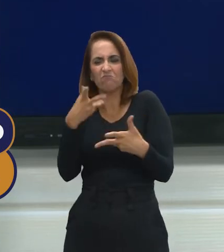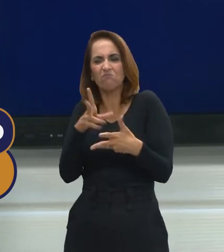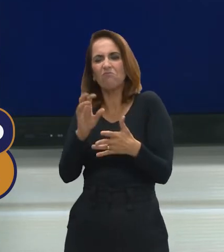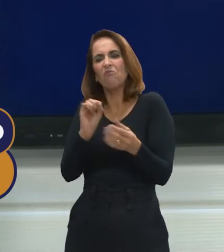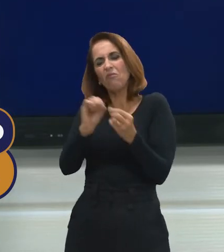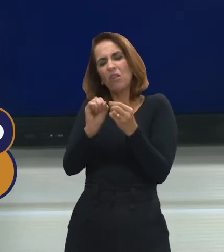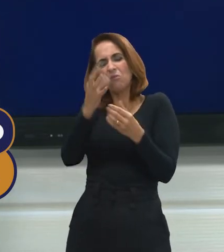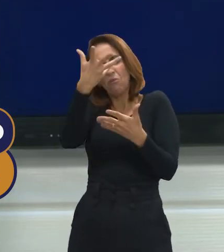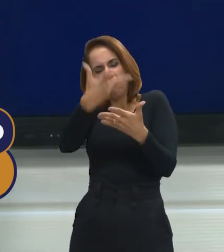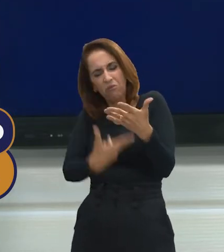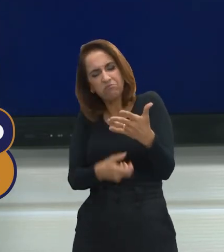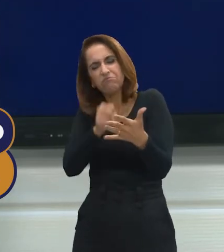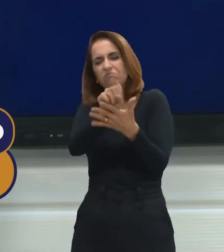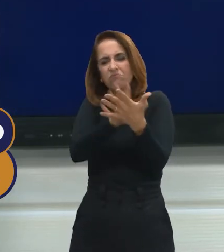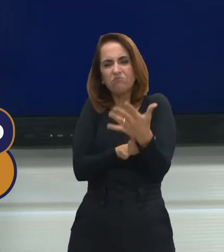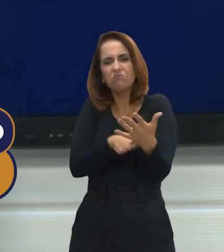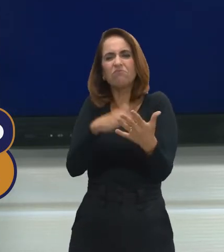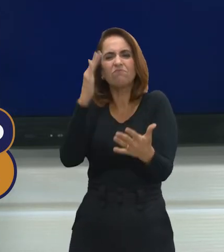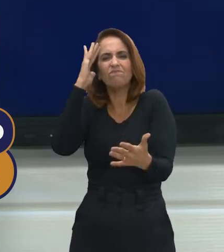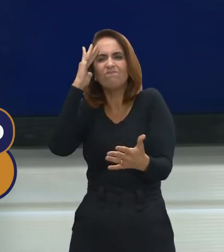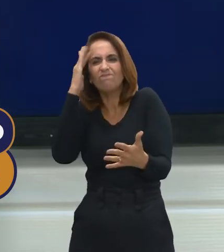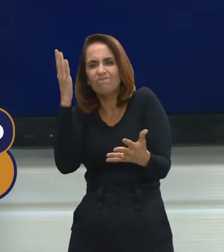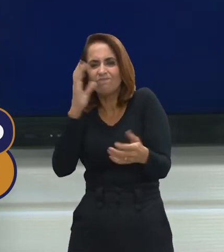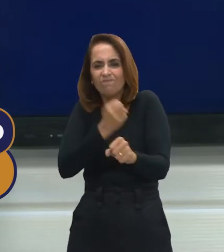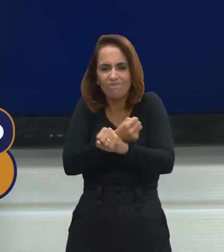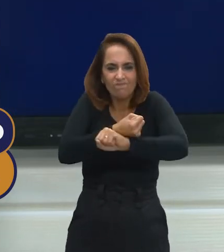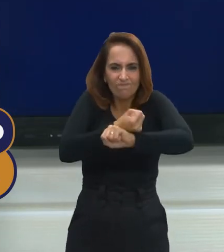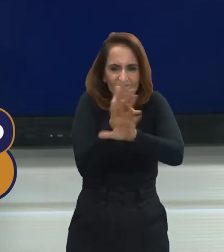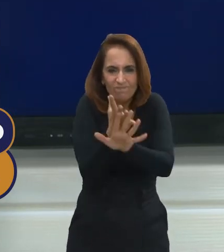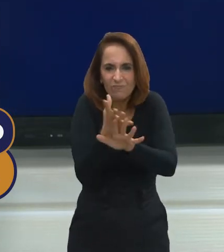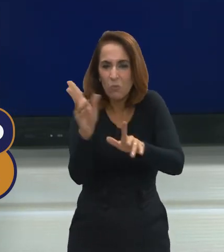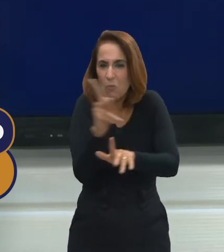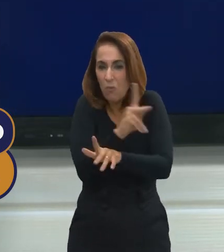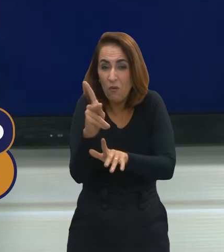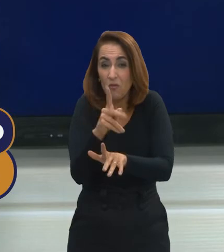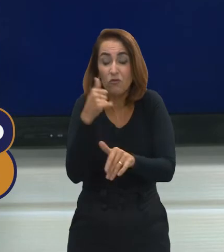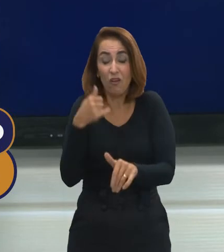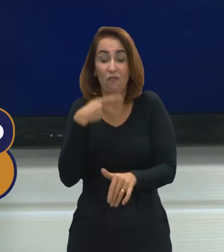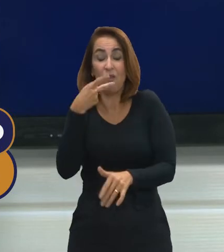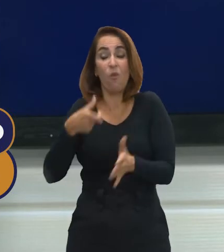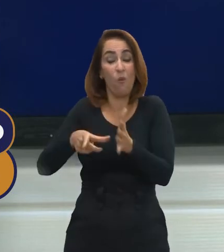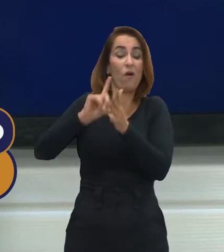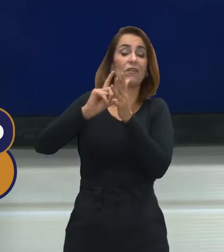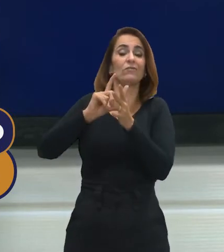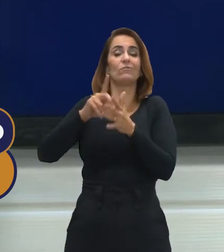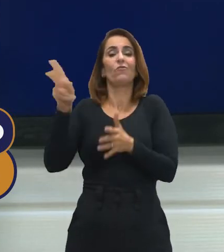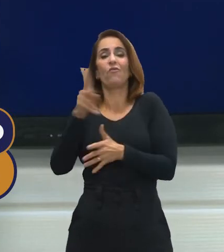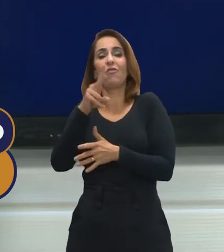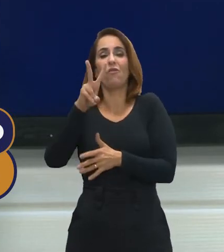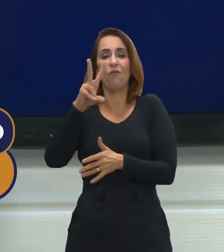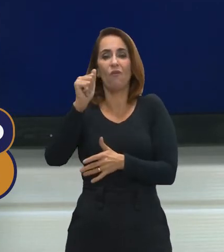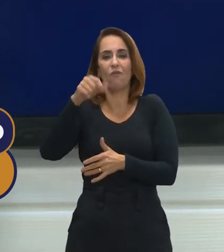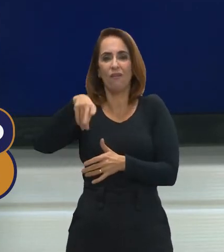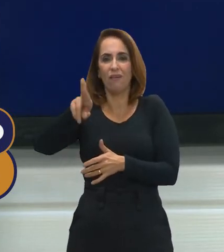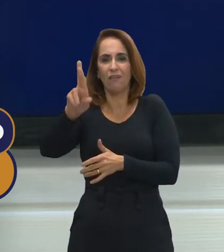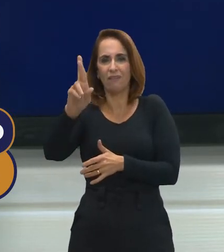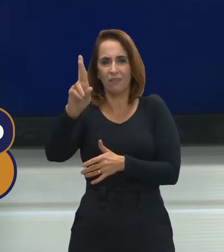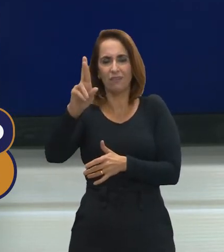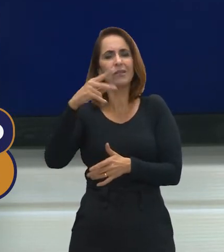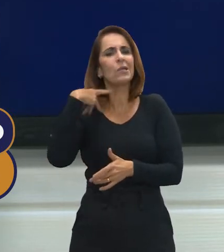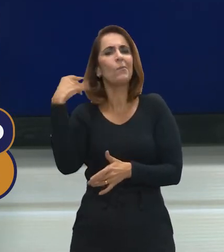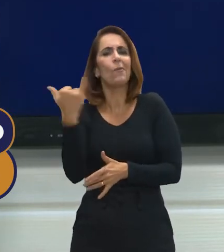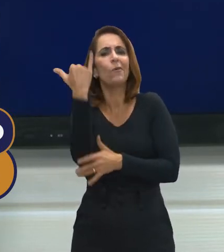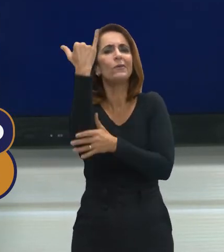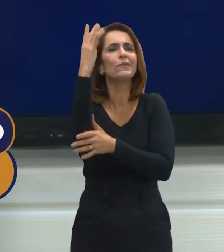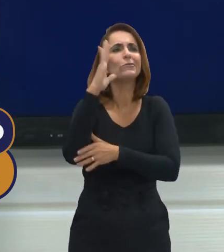fazer toda essa questão de interdisciplinaridade que o professor muito bem colocou, o professor Wander, que é importante,